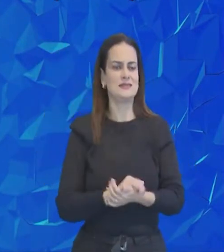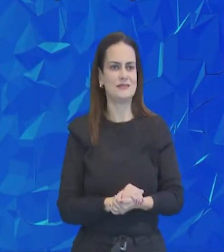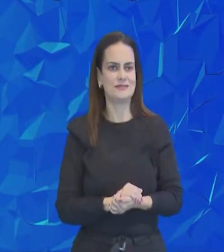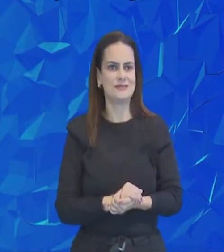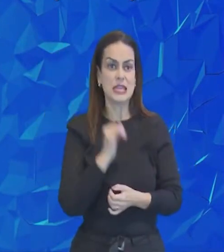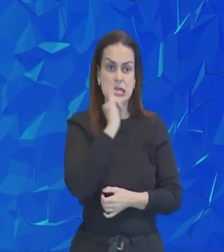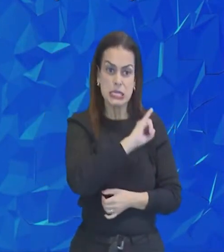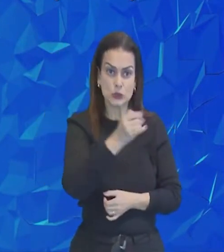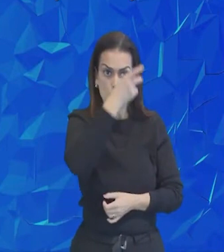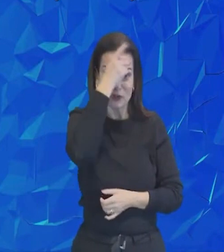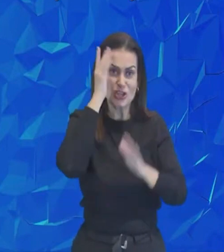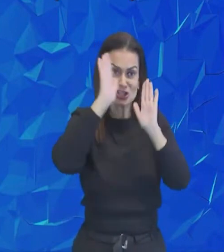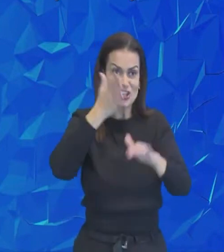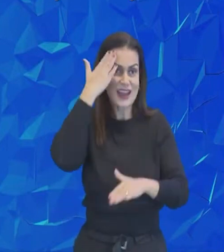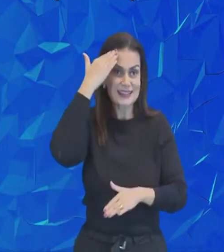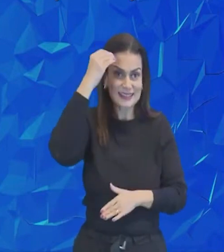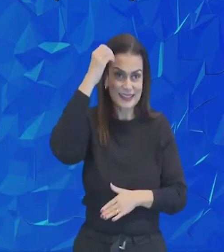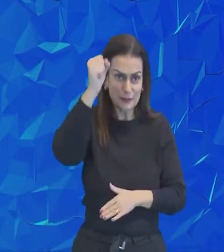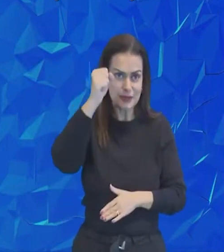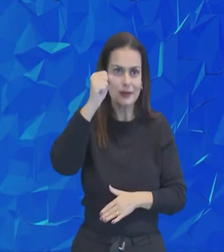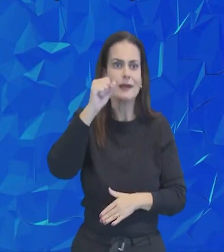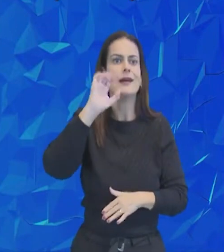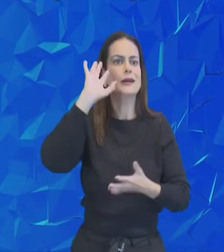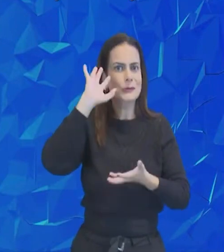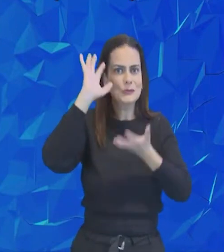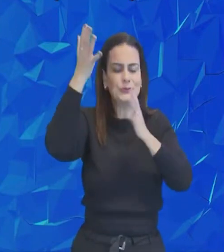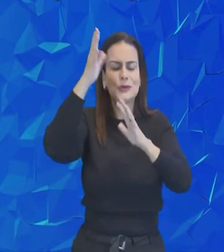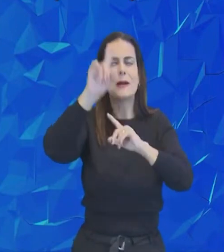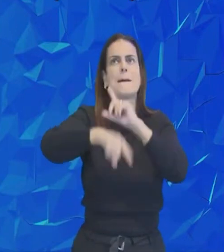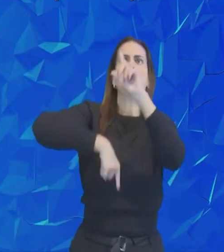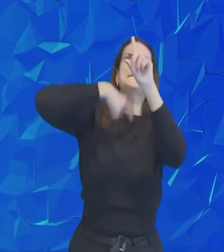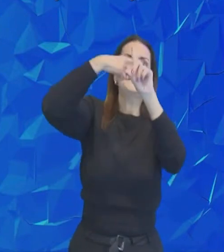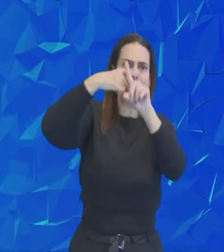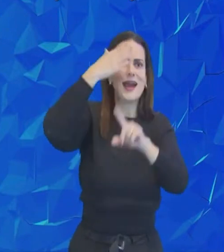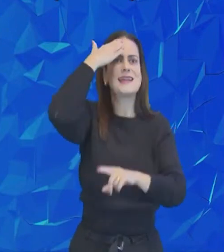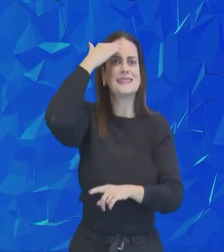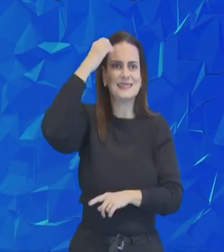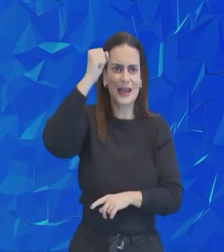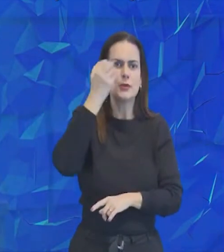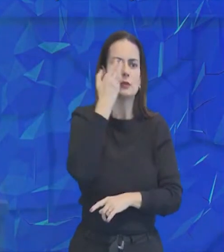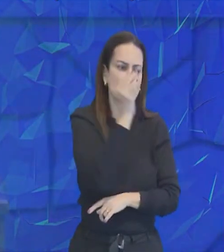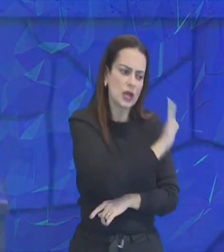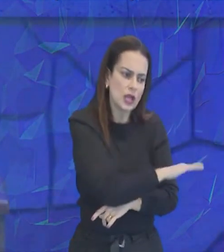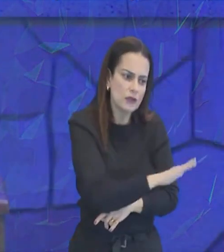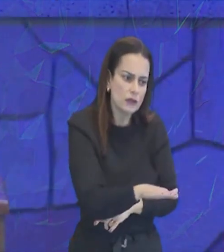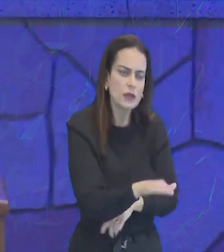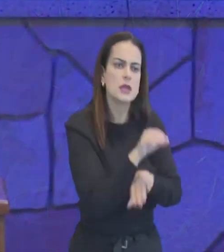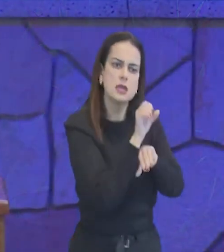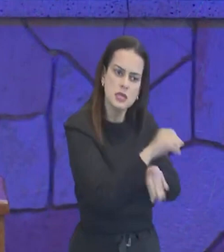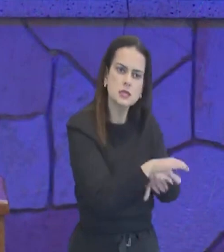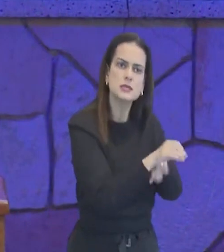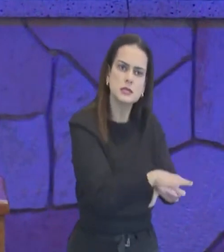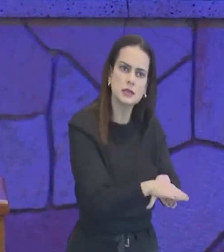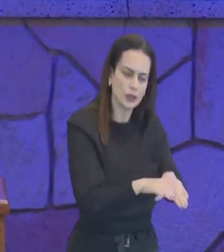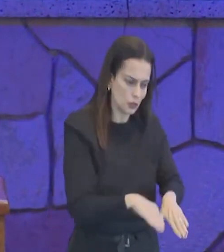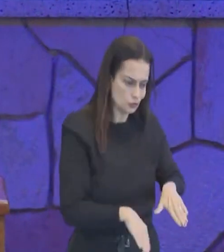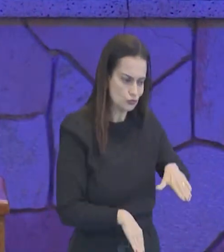instrua o sábio, e ele vai se fazer mais sábio ainda, ensina o bom menino, a boa menina, e ele ficará melhor,